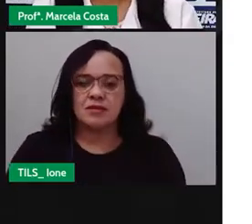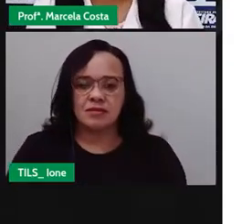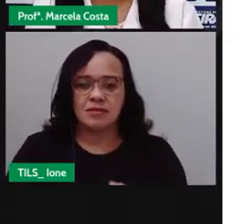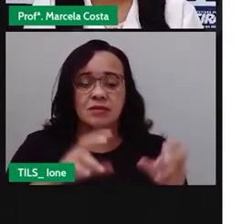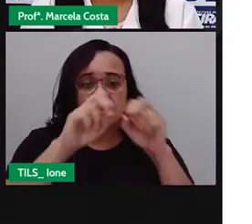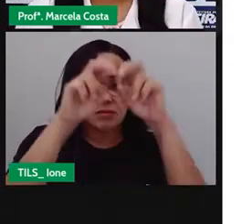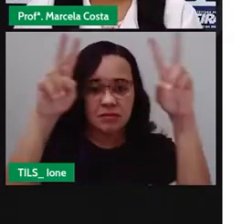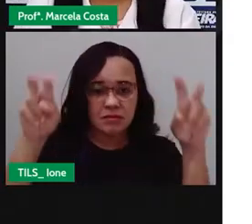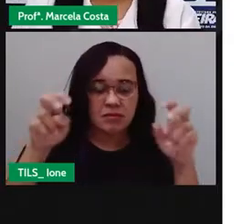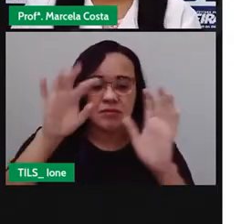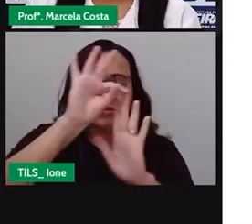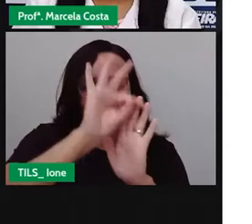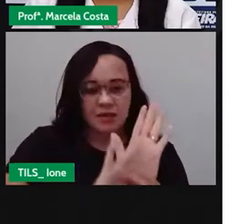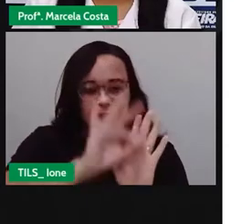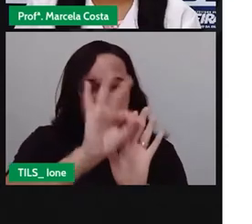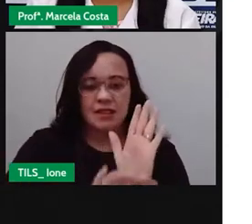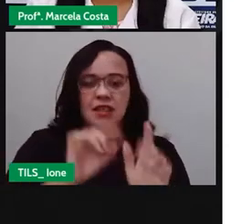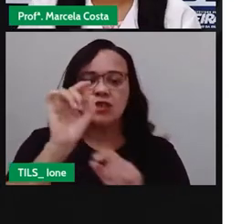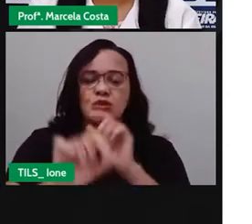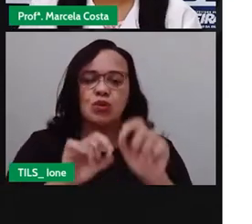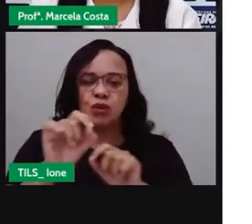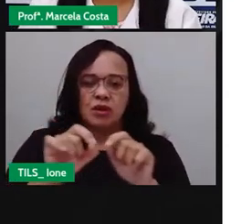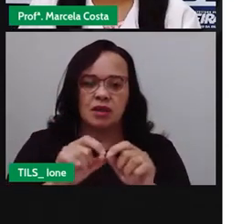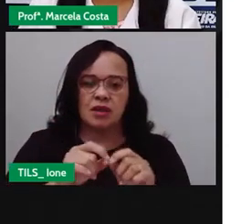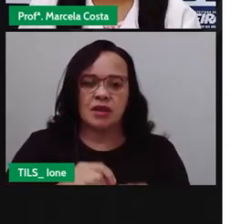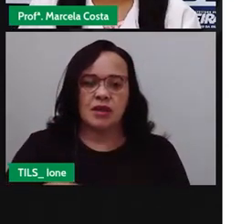texto, que é o guia turístico.